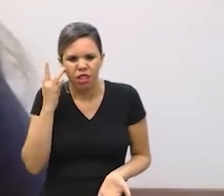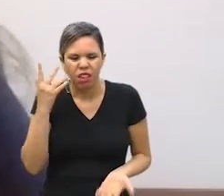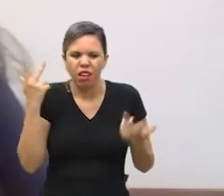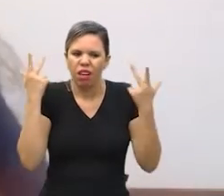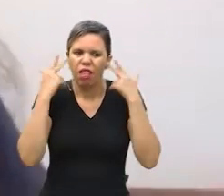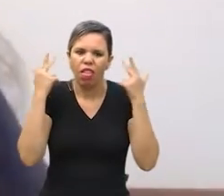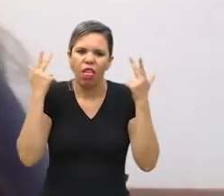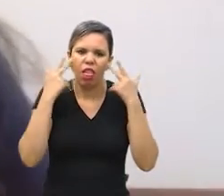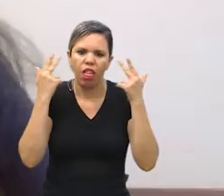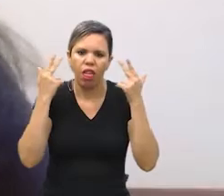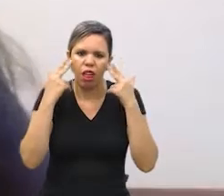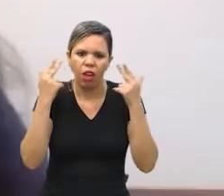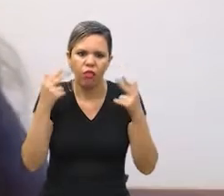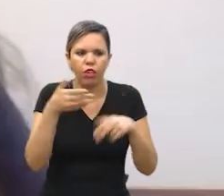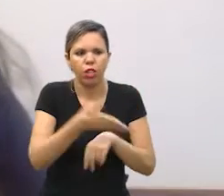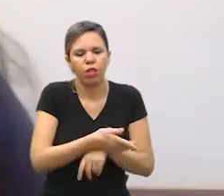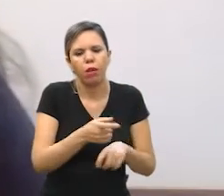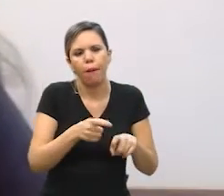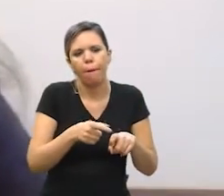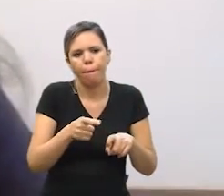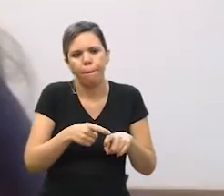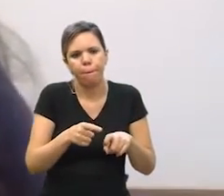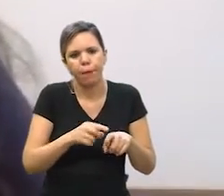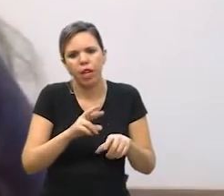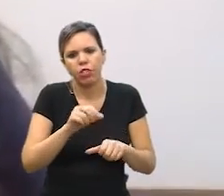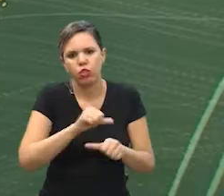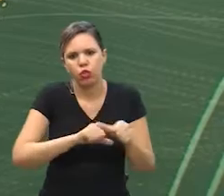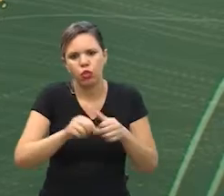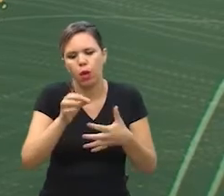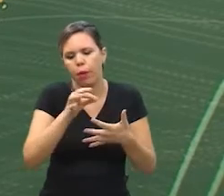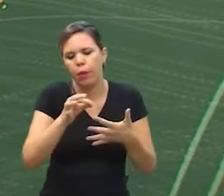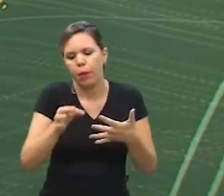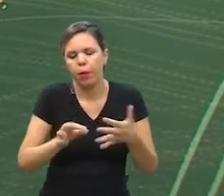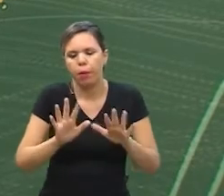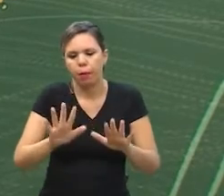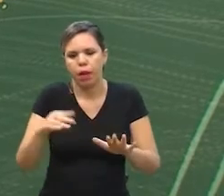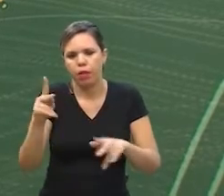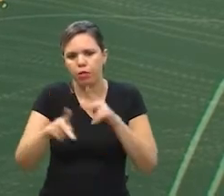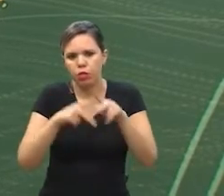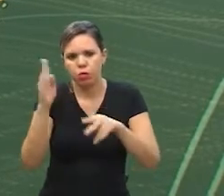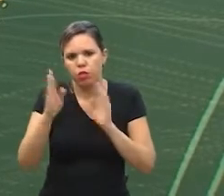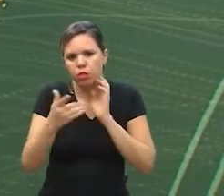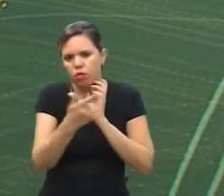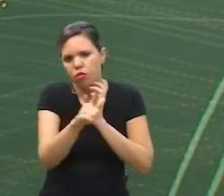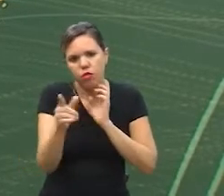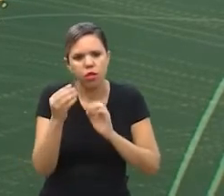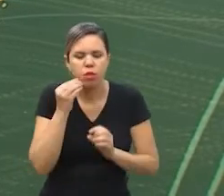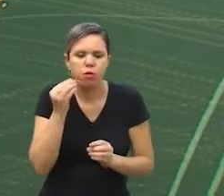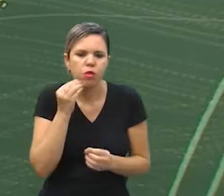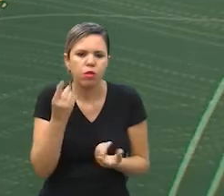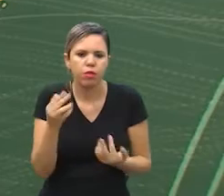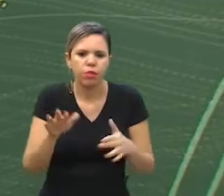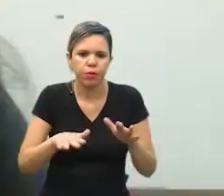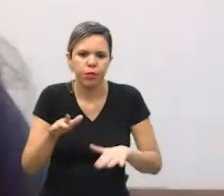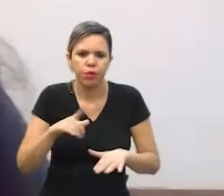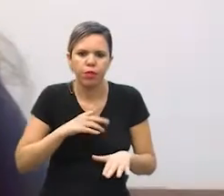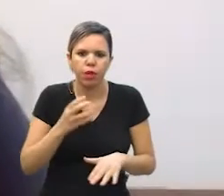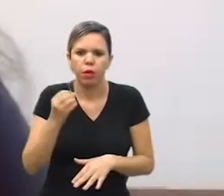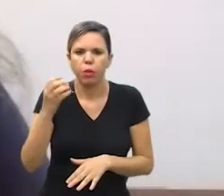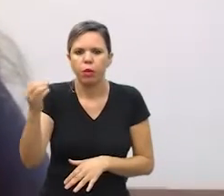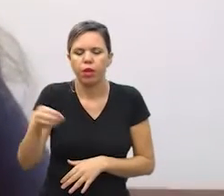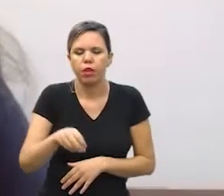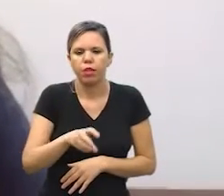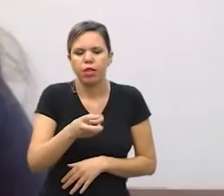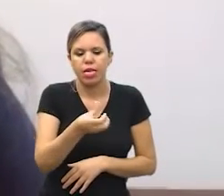corriqueiro falar vou no oftalmologista vou no meu ginecologista mas o fato é a população Brasil afora não tem essa oportunidade muitas vezes tem que viajar